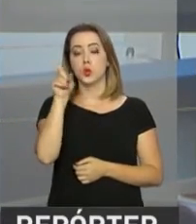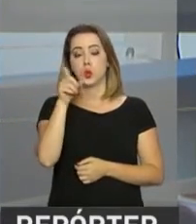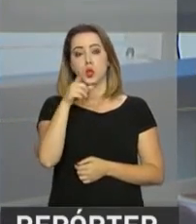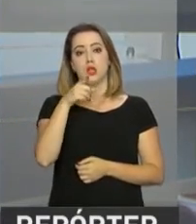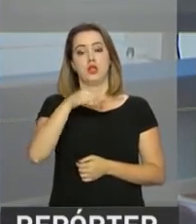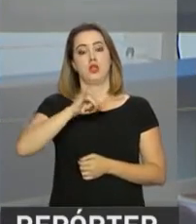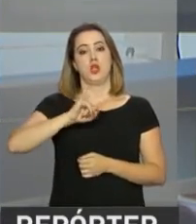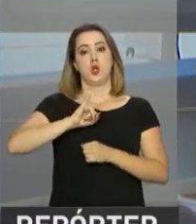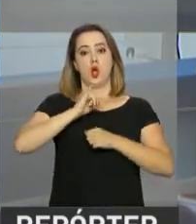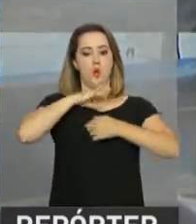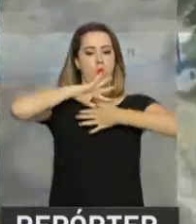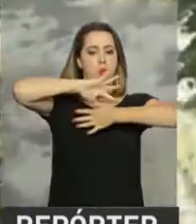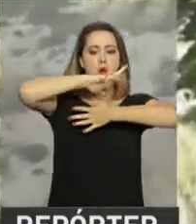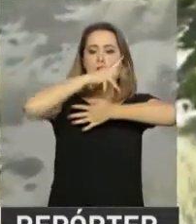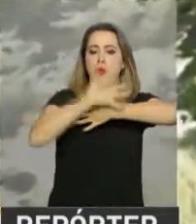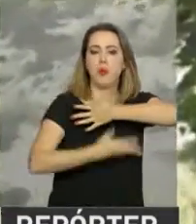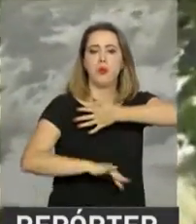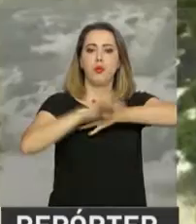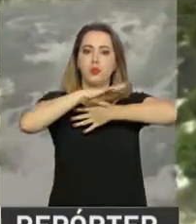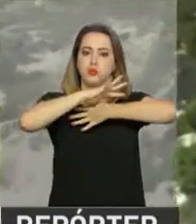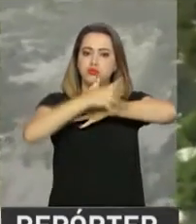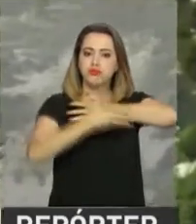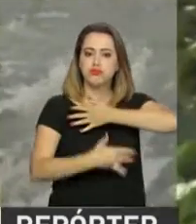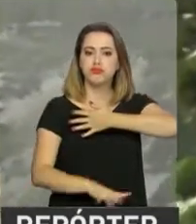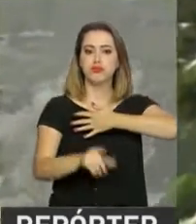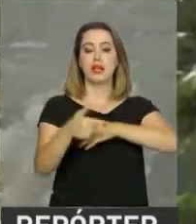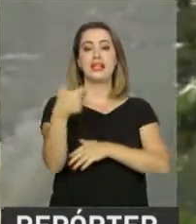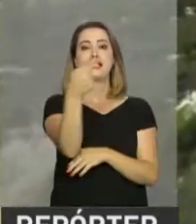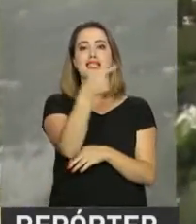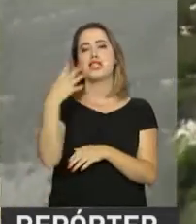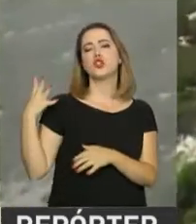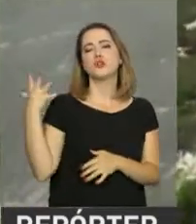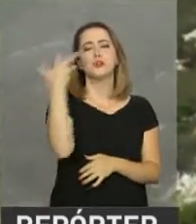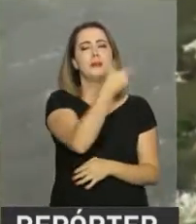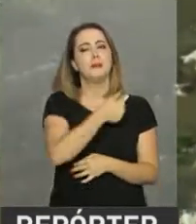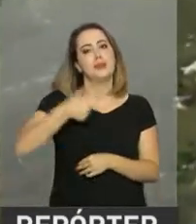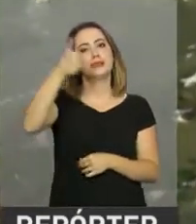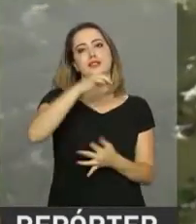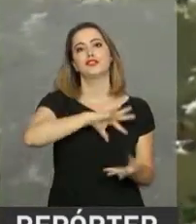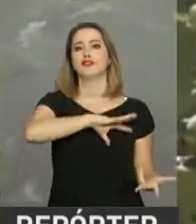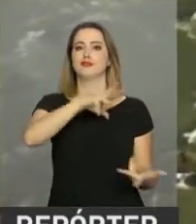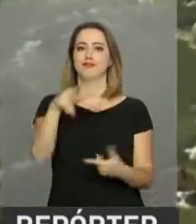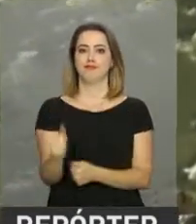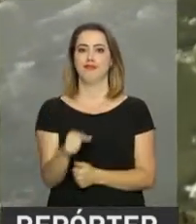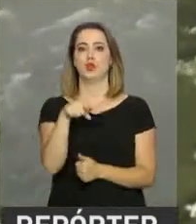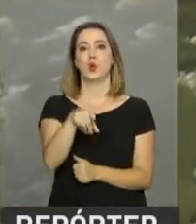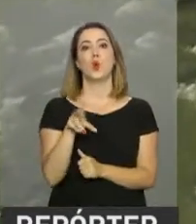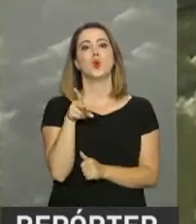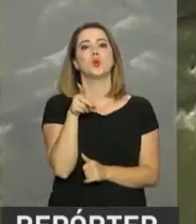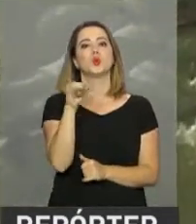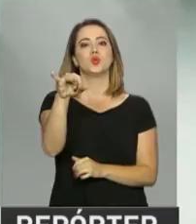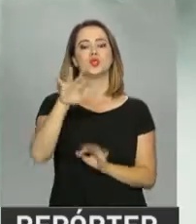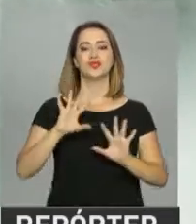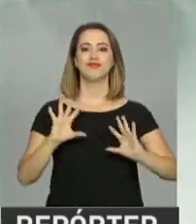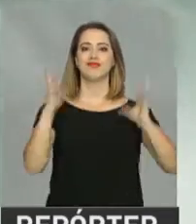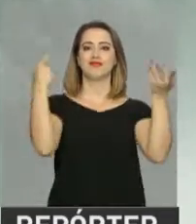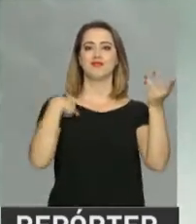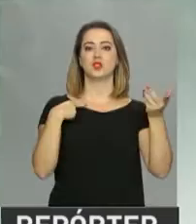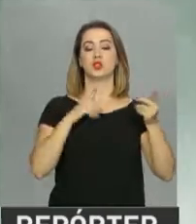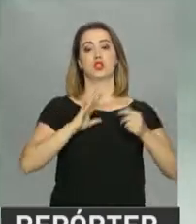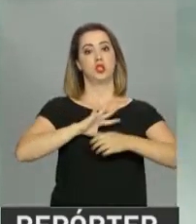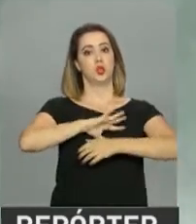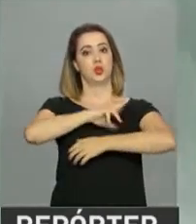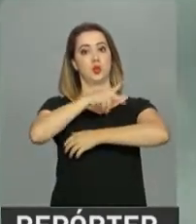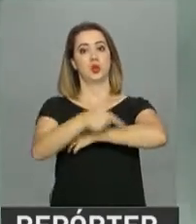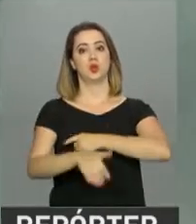Iguaçu foram escolhidas como uma das novas sete maravilhas do mundo. A data é comemorada com um evento chamado Cataratas